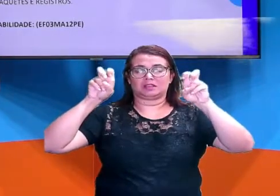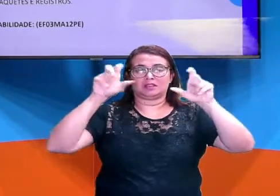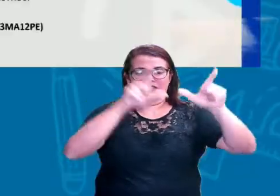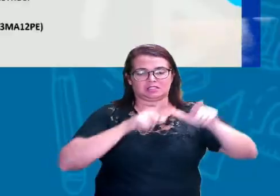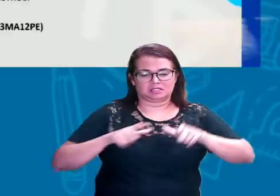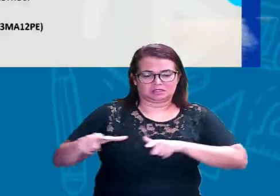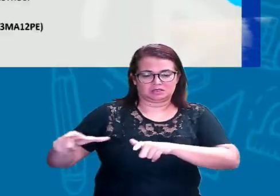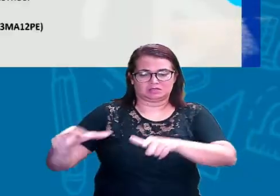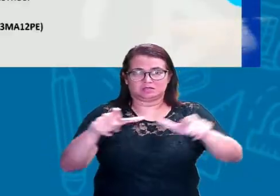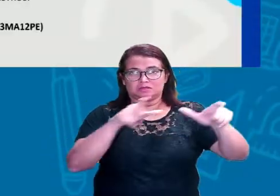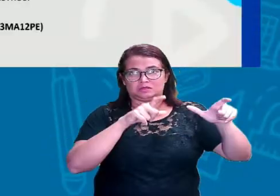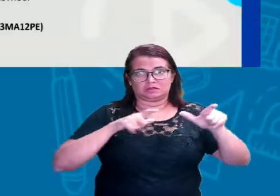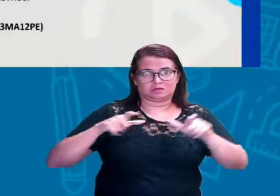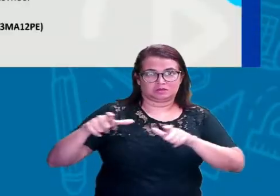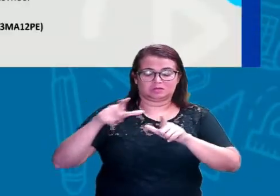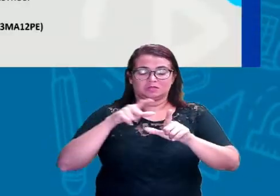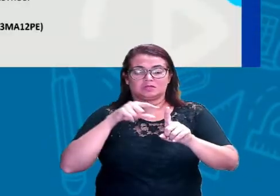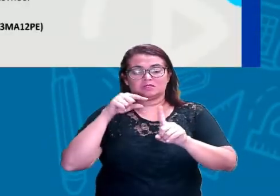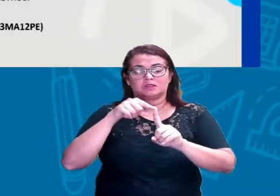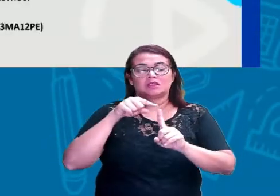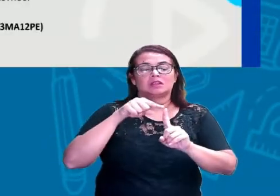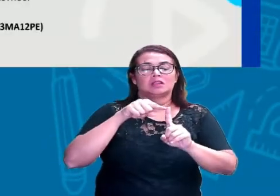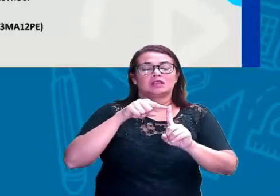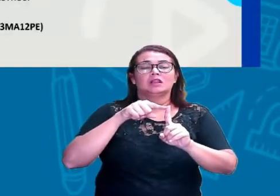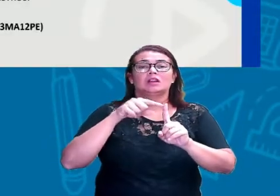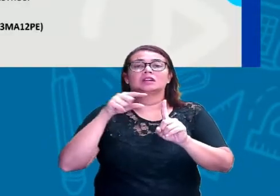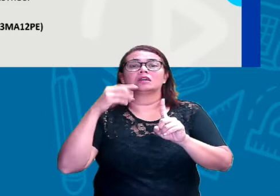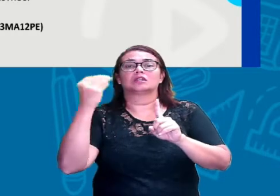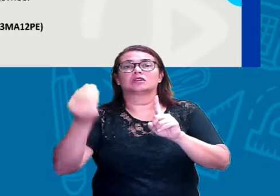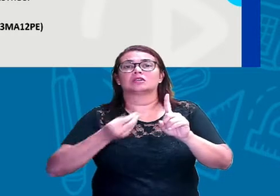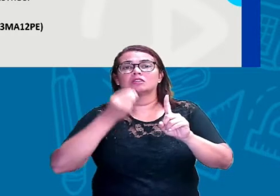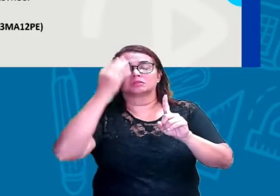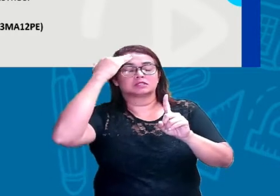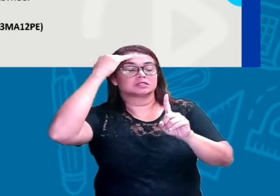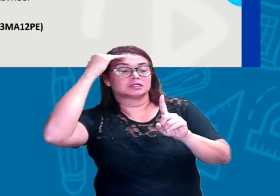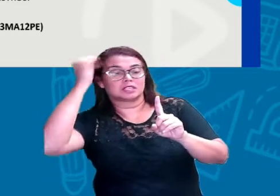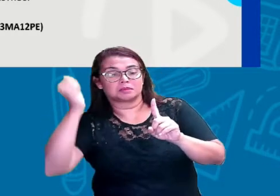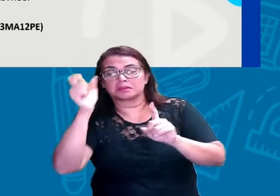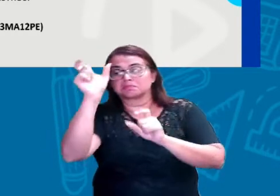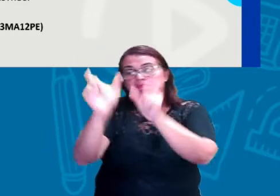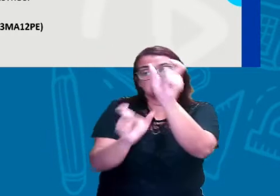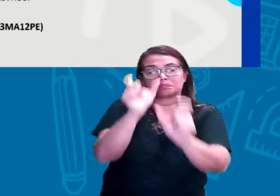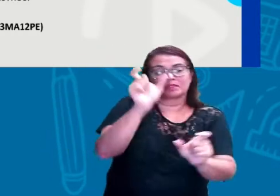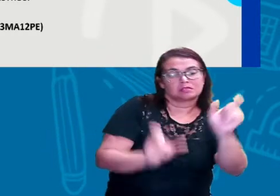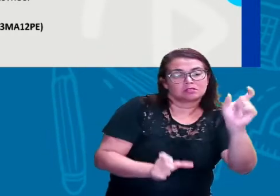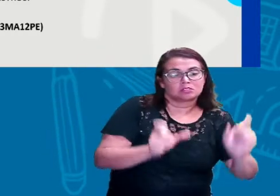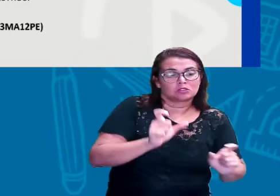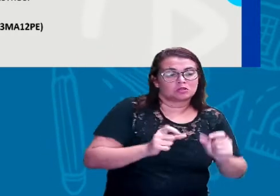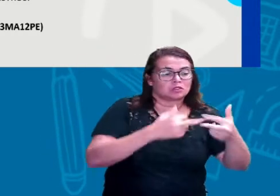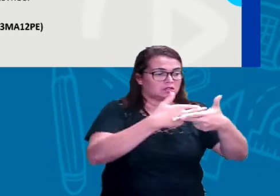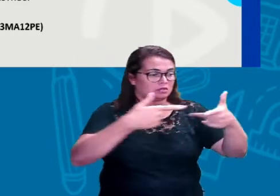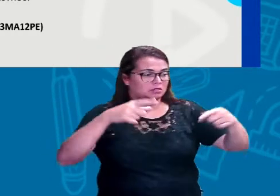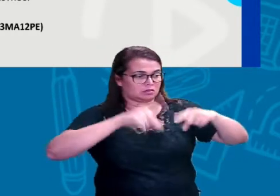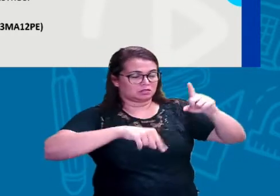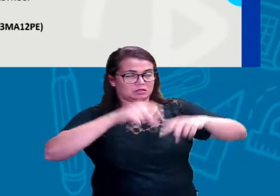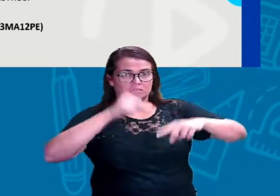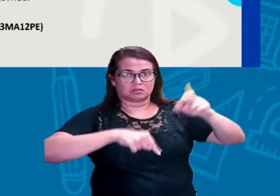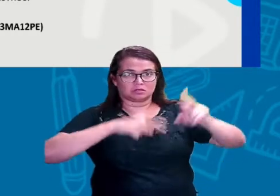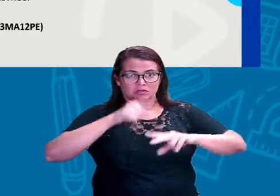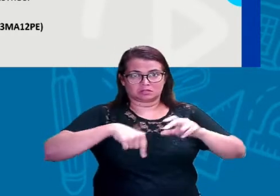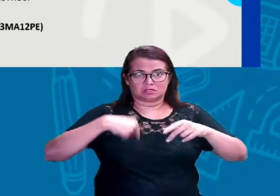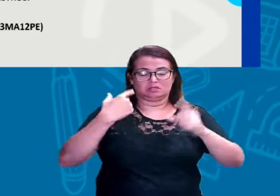espacial, descrição e representação de localização de pessoas e objetos a partir de um